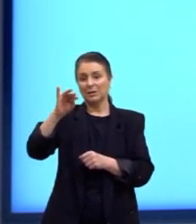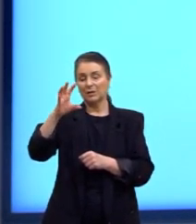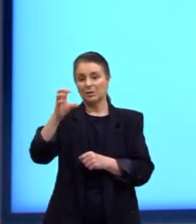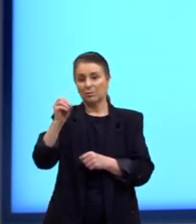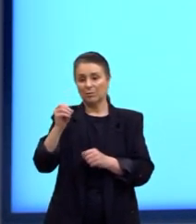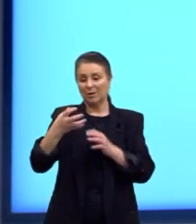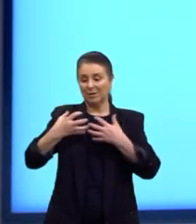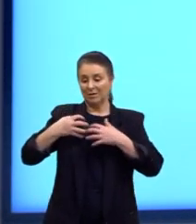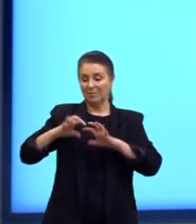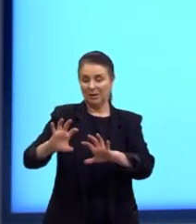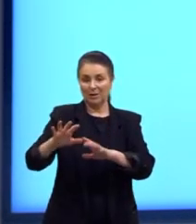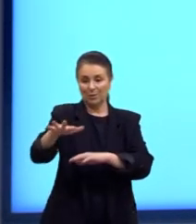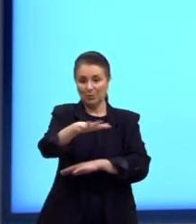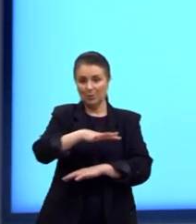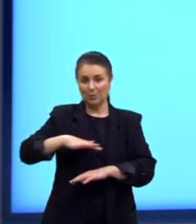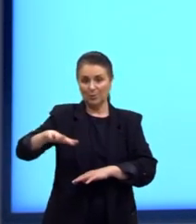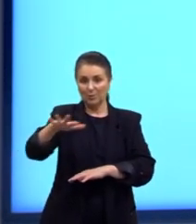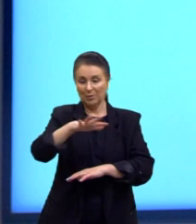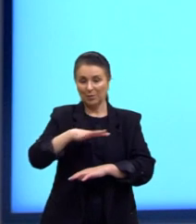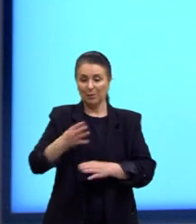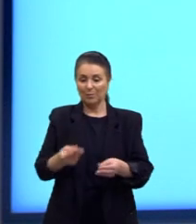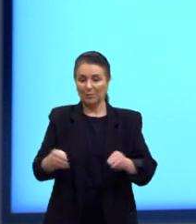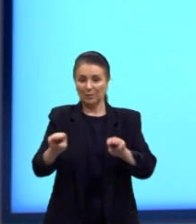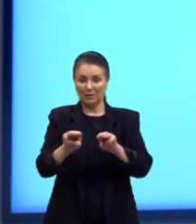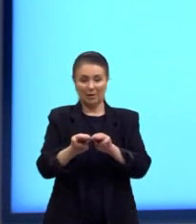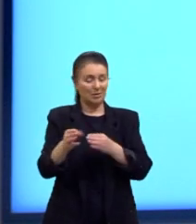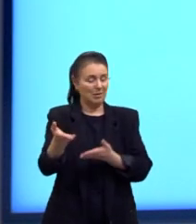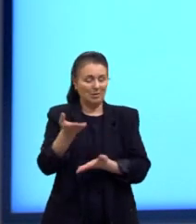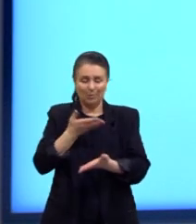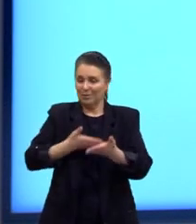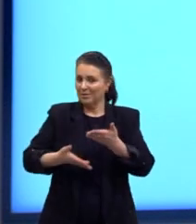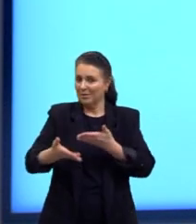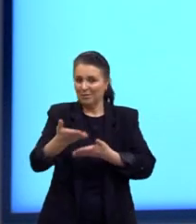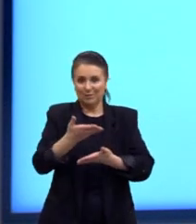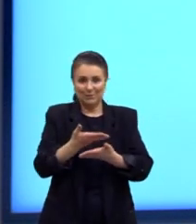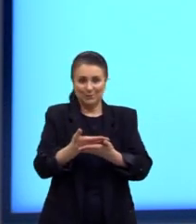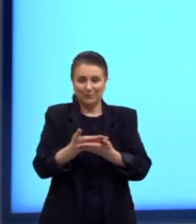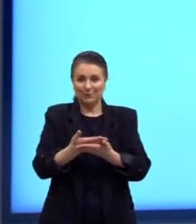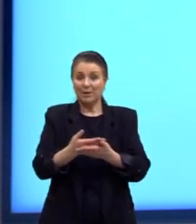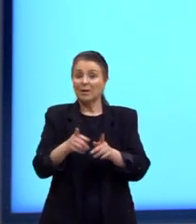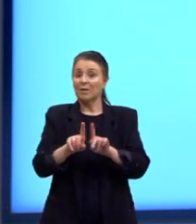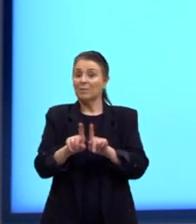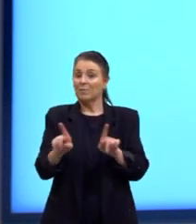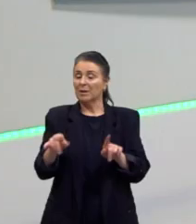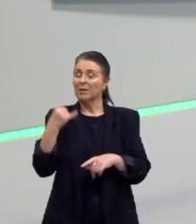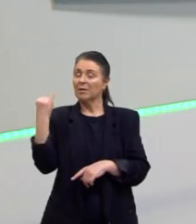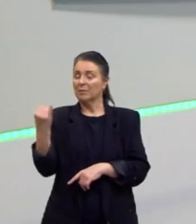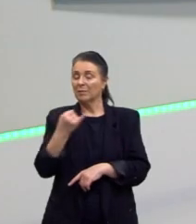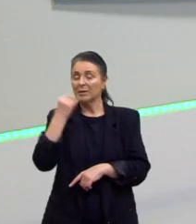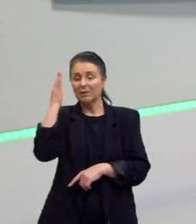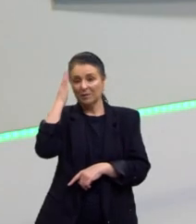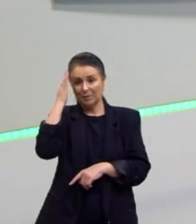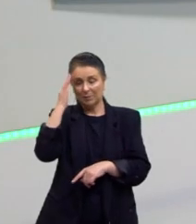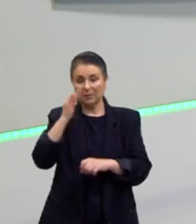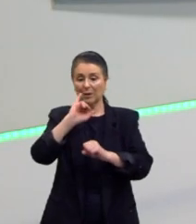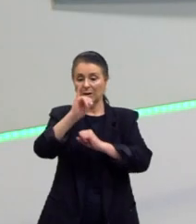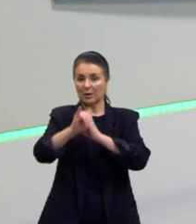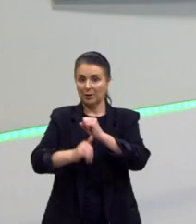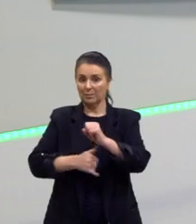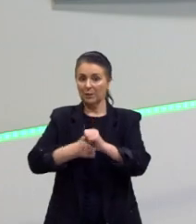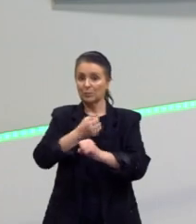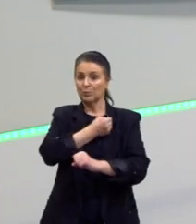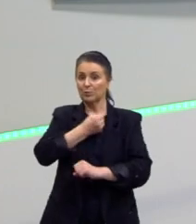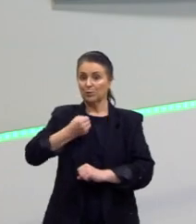né? Um campo magnético. Ele não vai interagir, né? Com o campo magnético. Entretanto, isso é importante, né? Átomos com